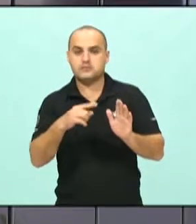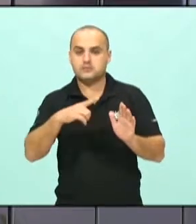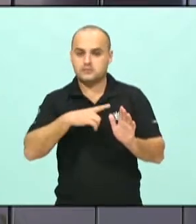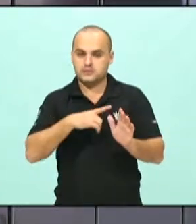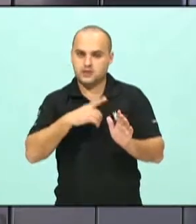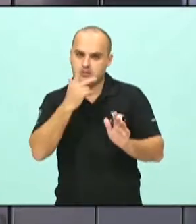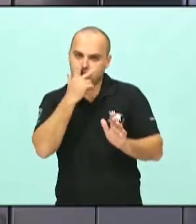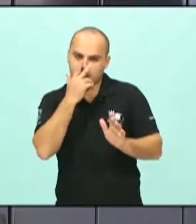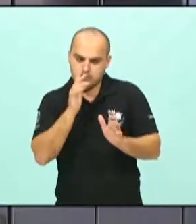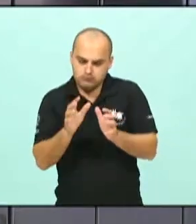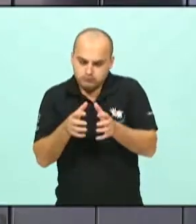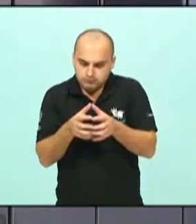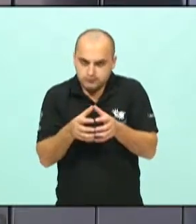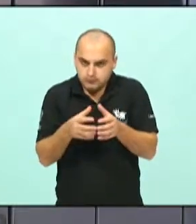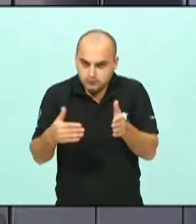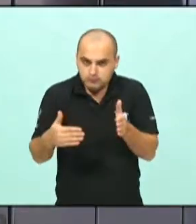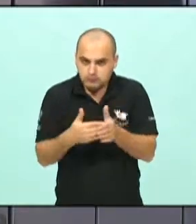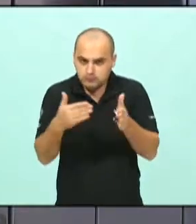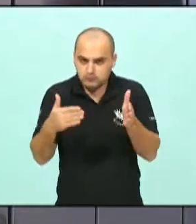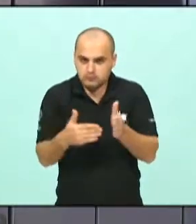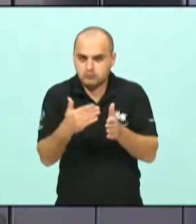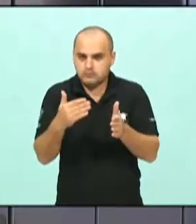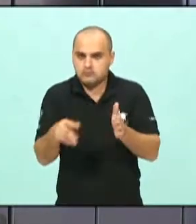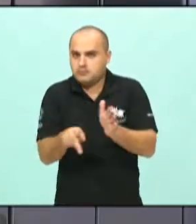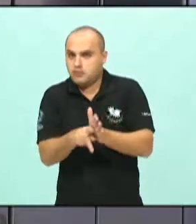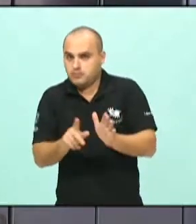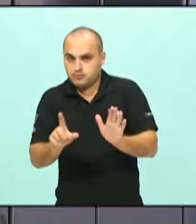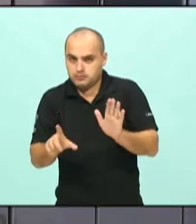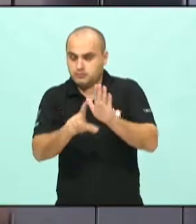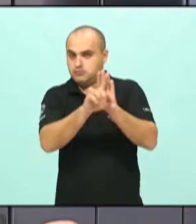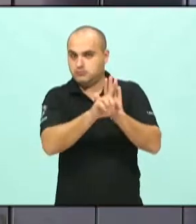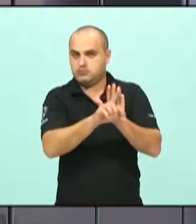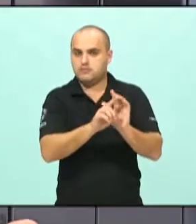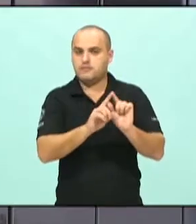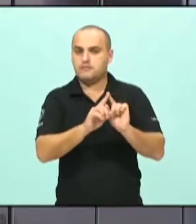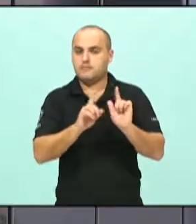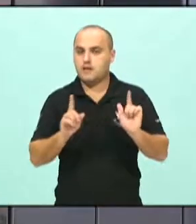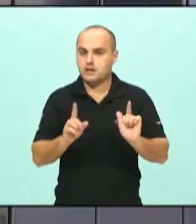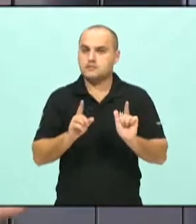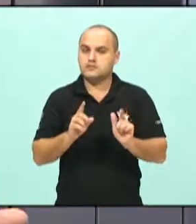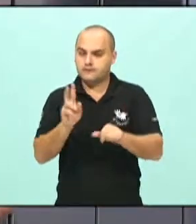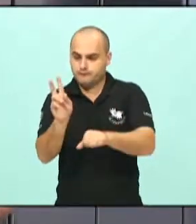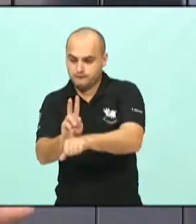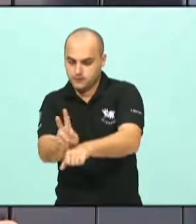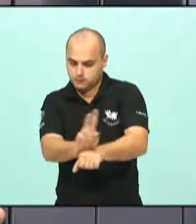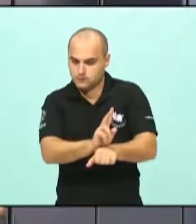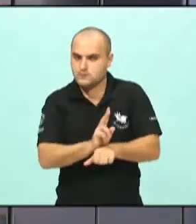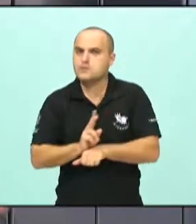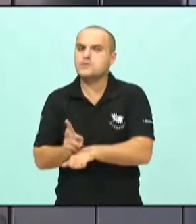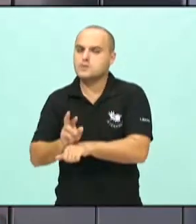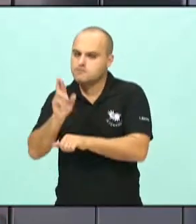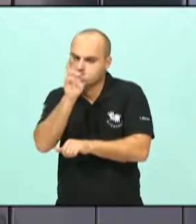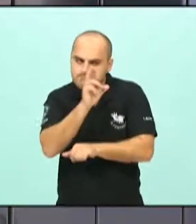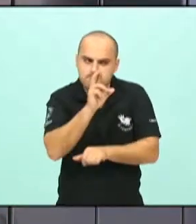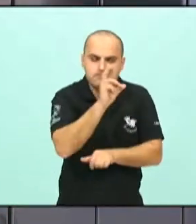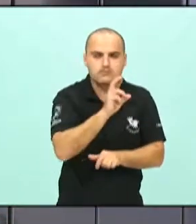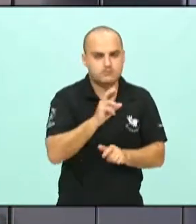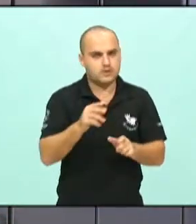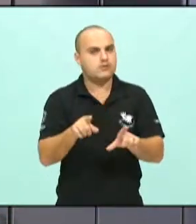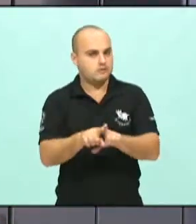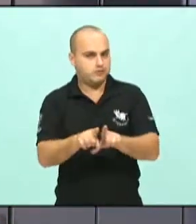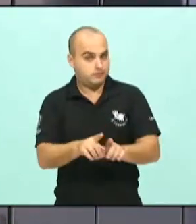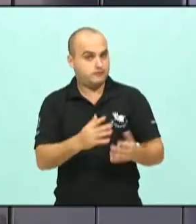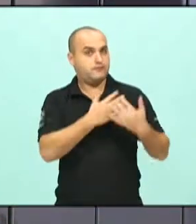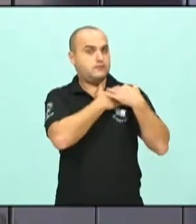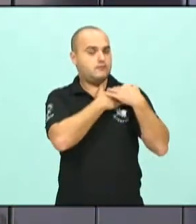restrita até daquilo que nós podemos fazer em termos de legislação. Mas fiscalizar, sim, é uma das nossas essências. Mas eu